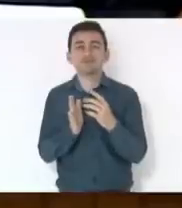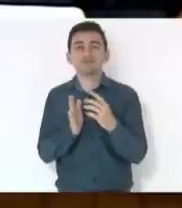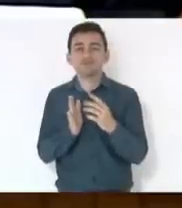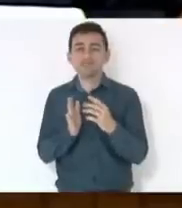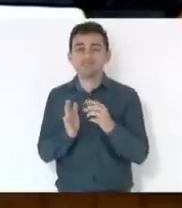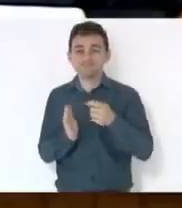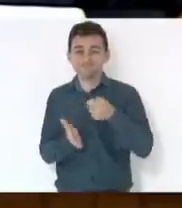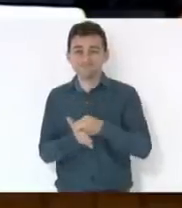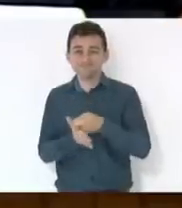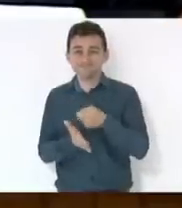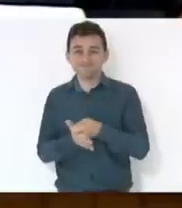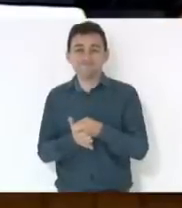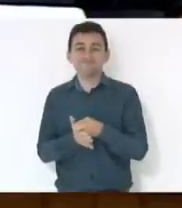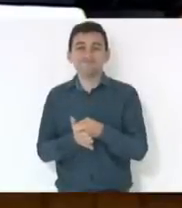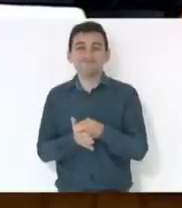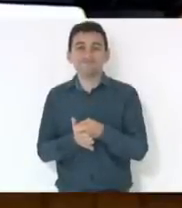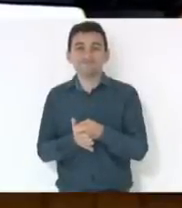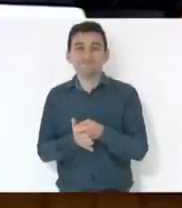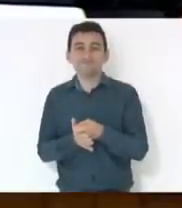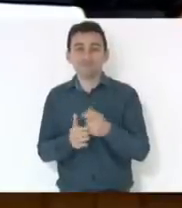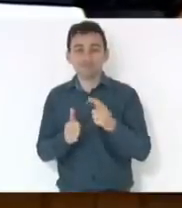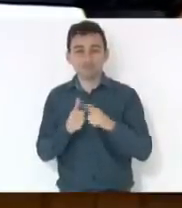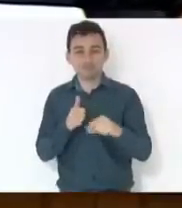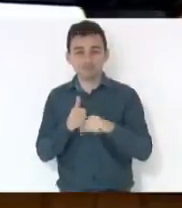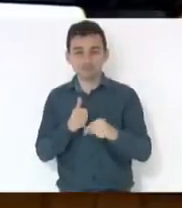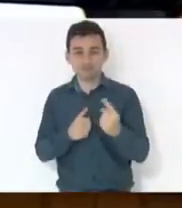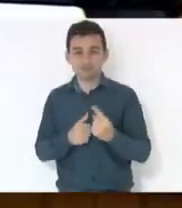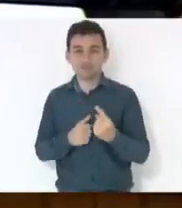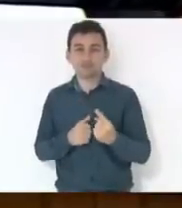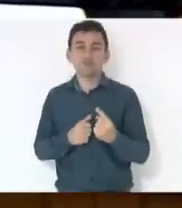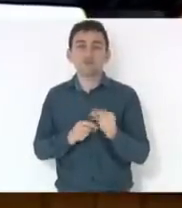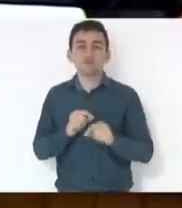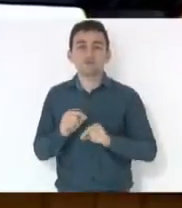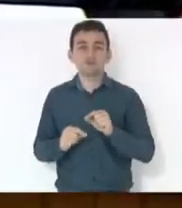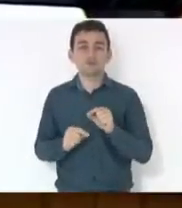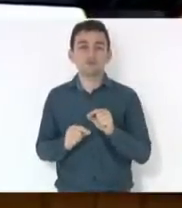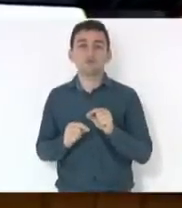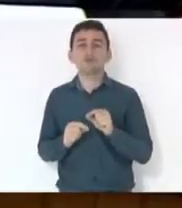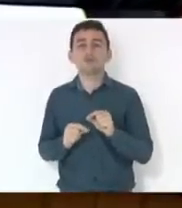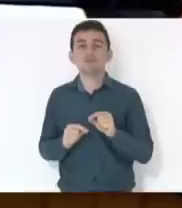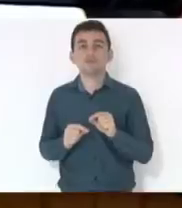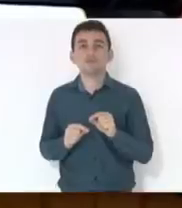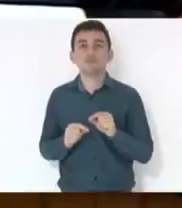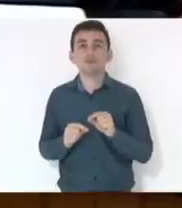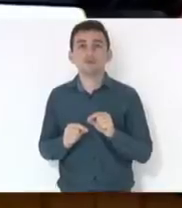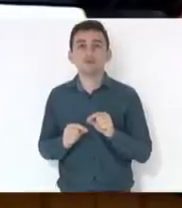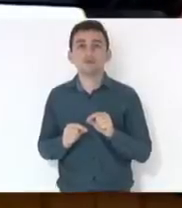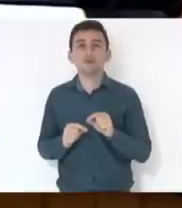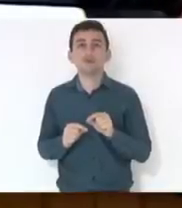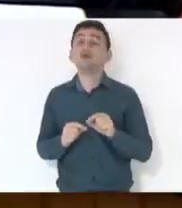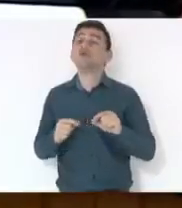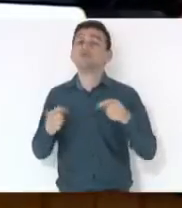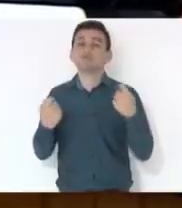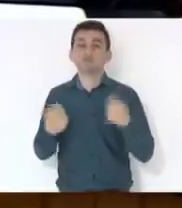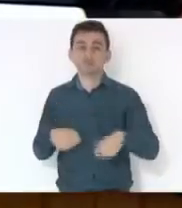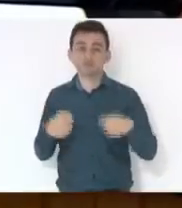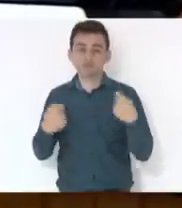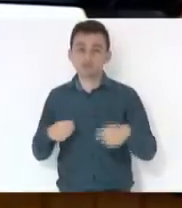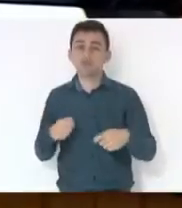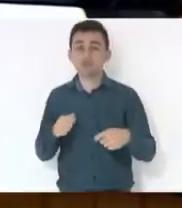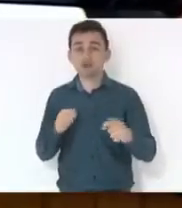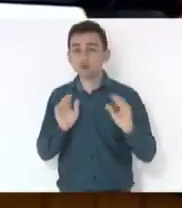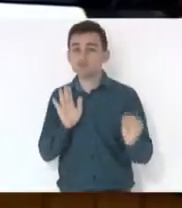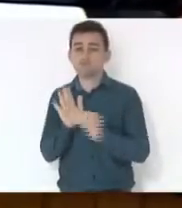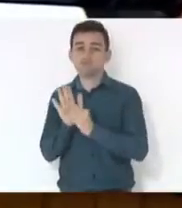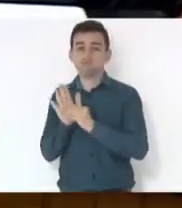exigência que não se refere ao artigo 1º dessa lei, ela deve constar expressamente dos editais de licitação